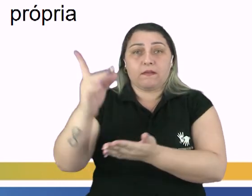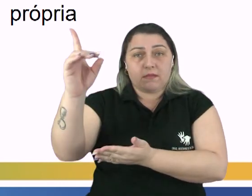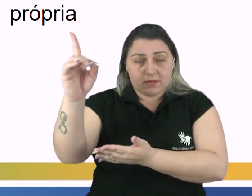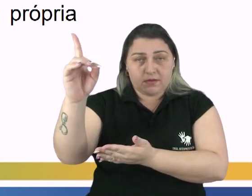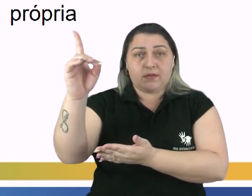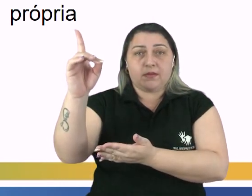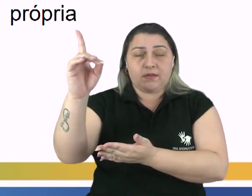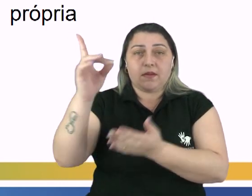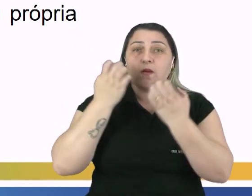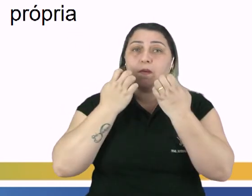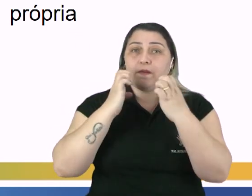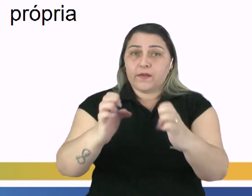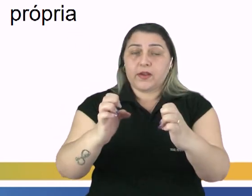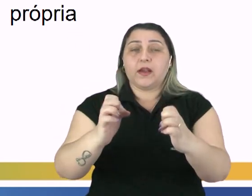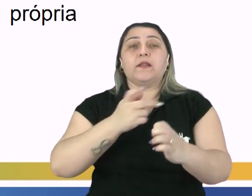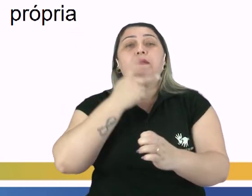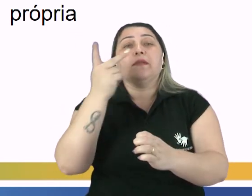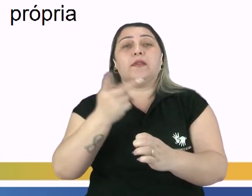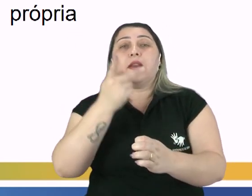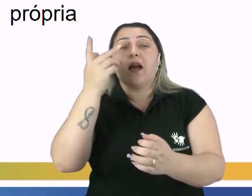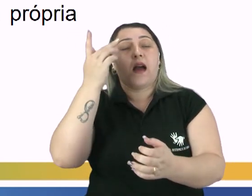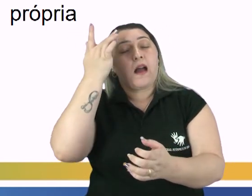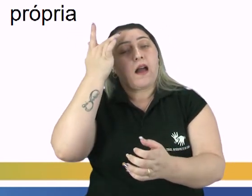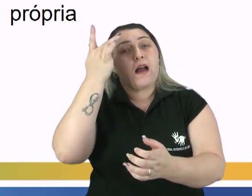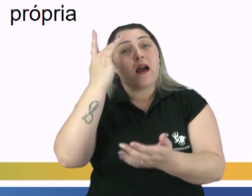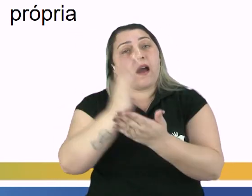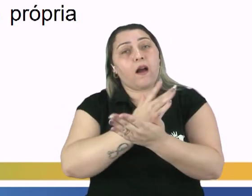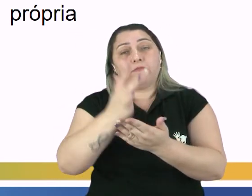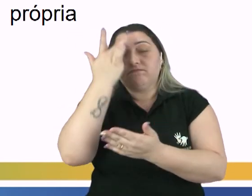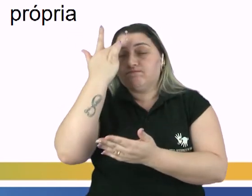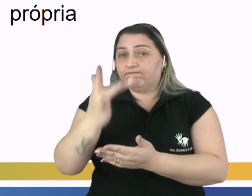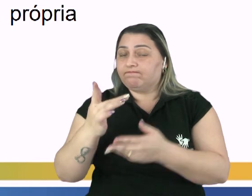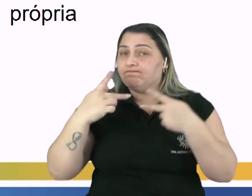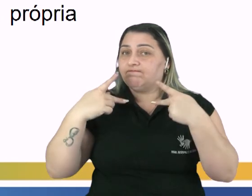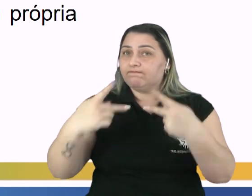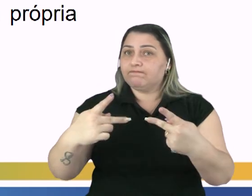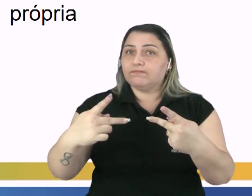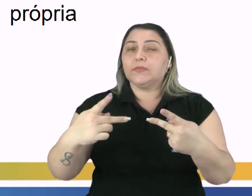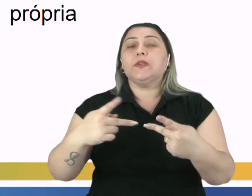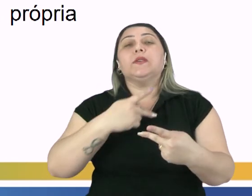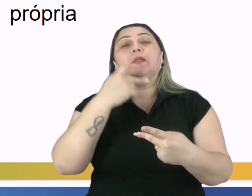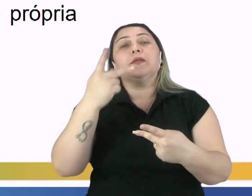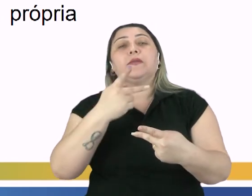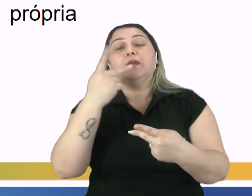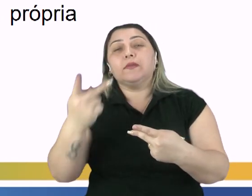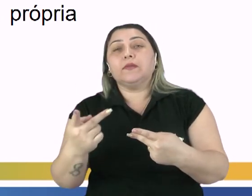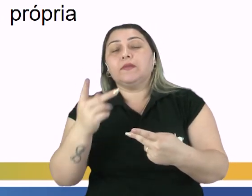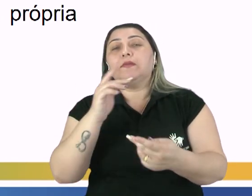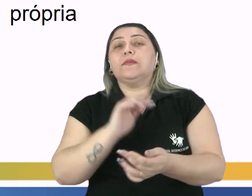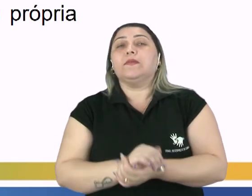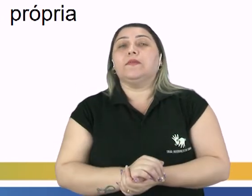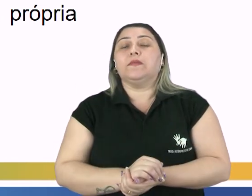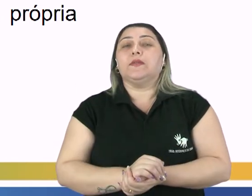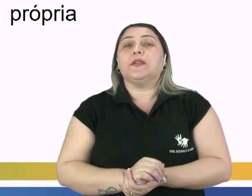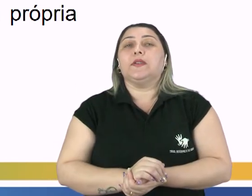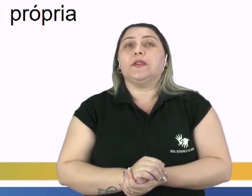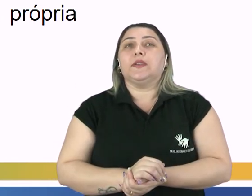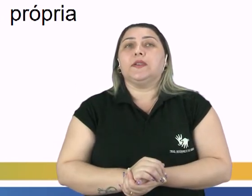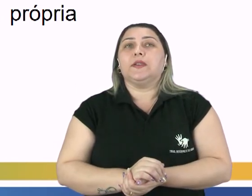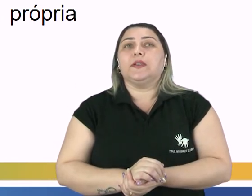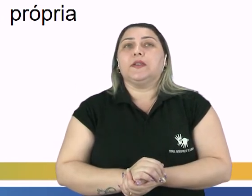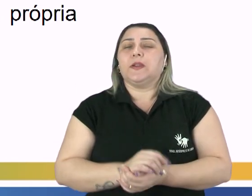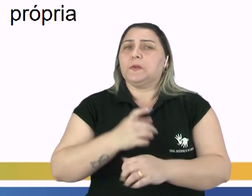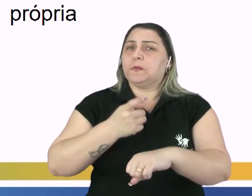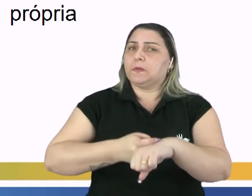Ele achava que alguns não sabiam pregar. E aí ele coloca a situação da agudeza